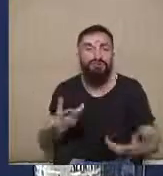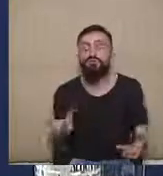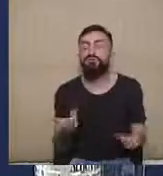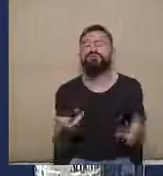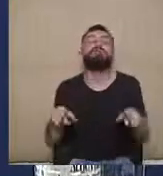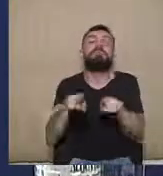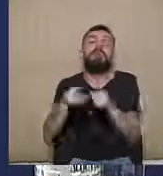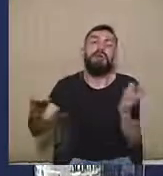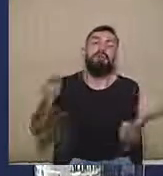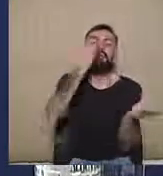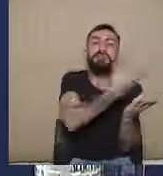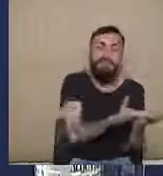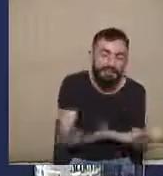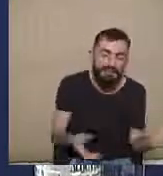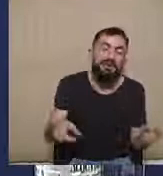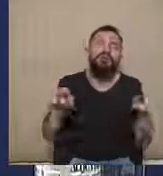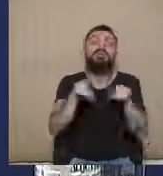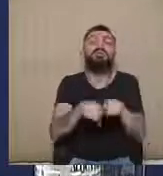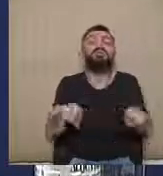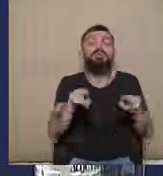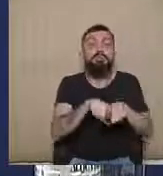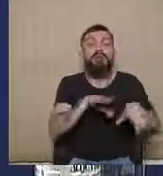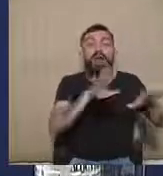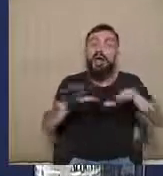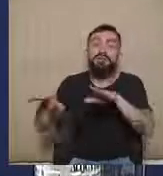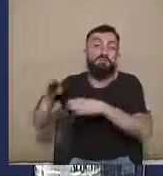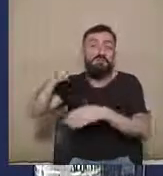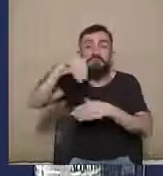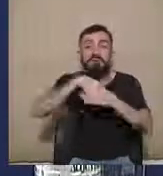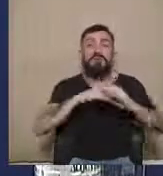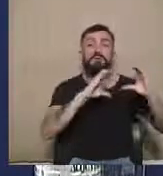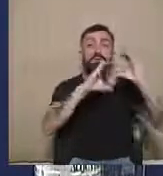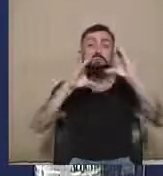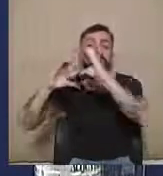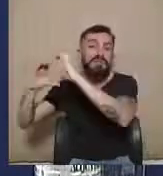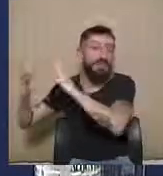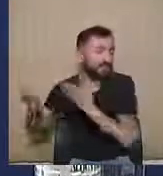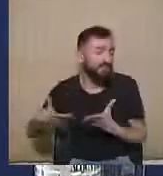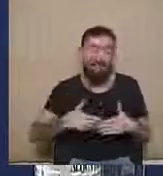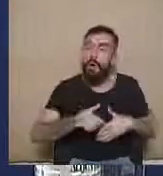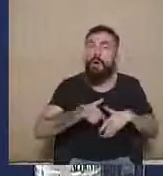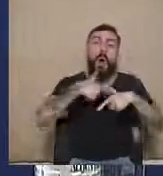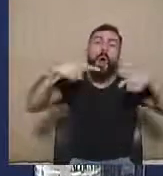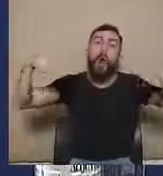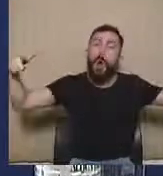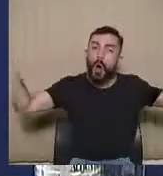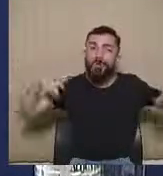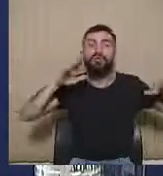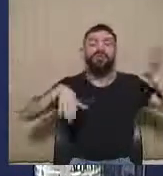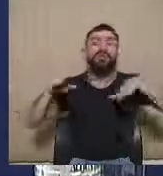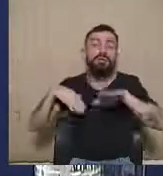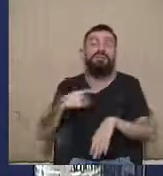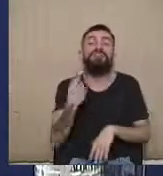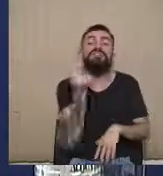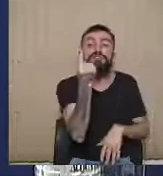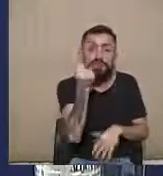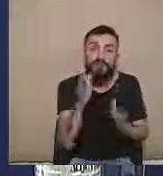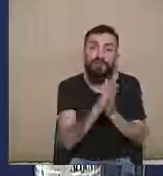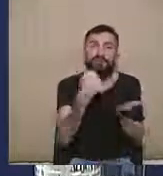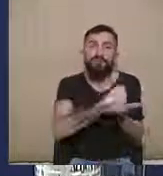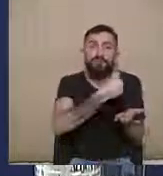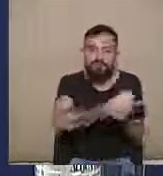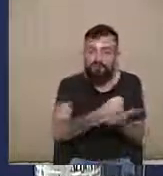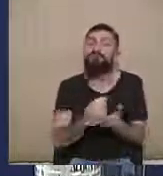e também, eventualmente, para meios de comunicação, provedores de aplicação, que façam o depósito das suas procurações em cartório.